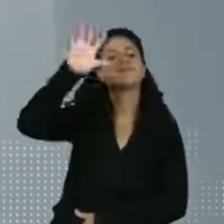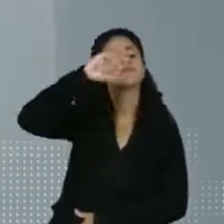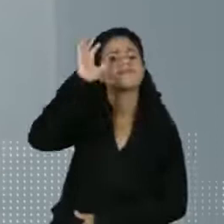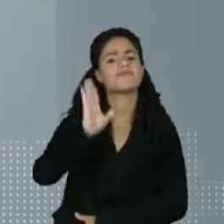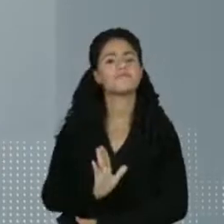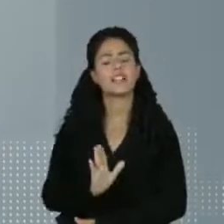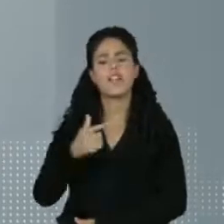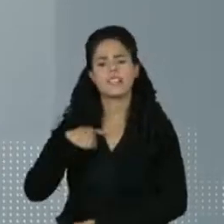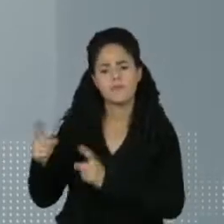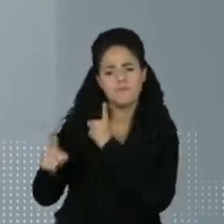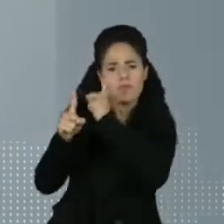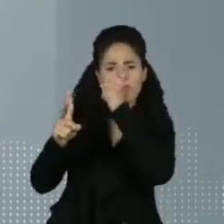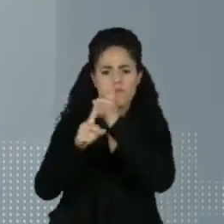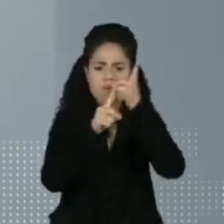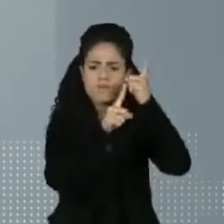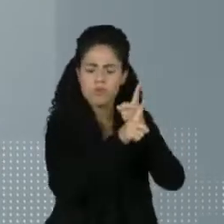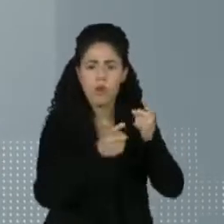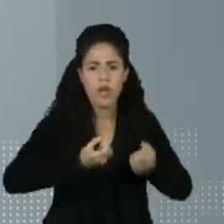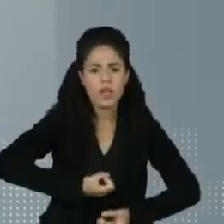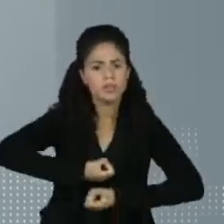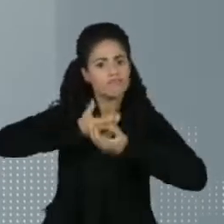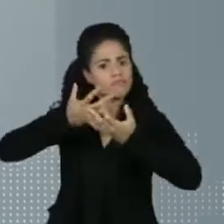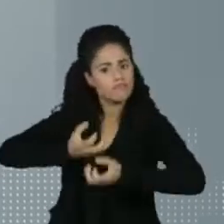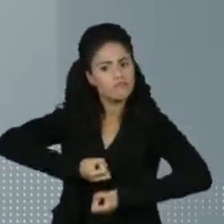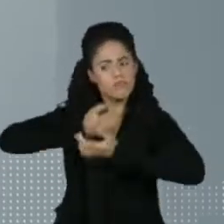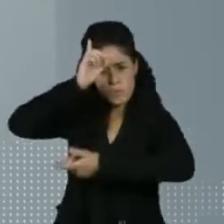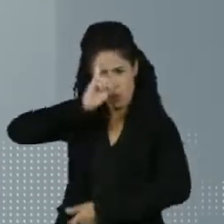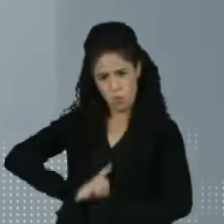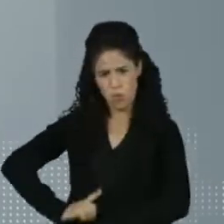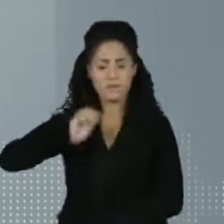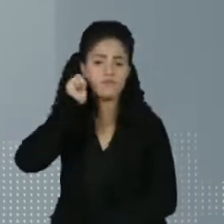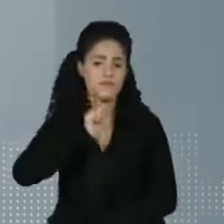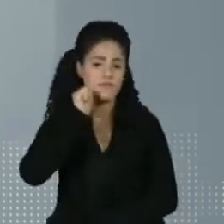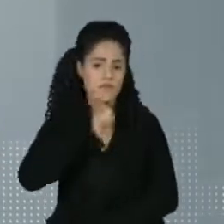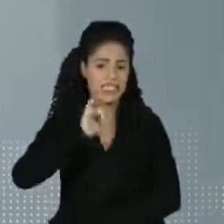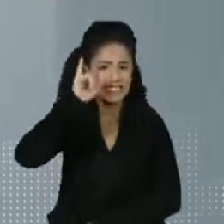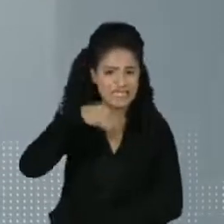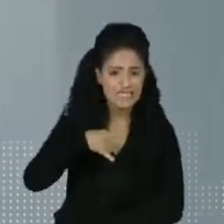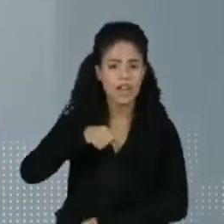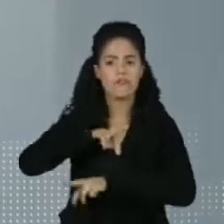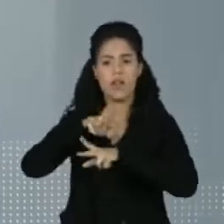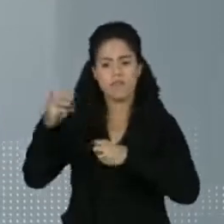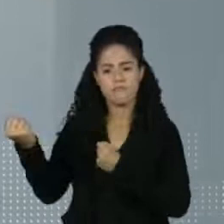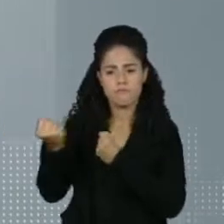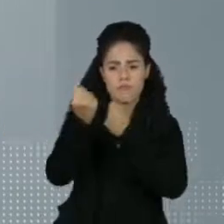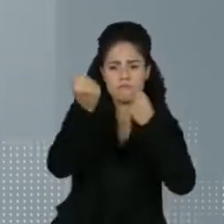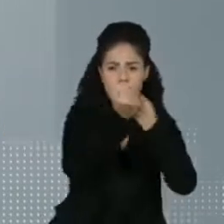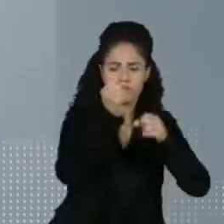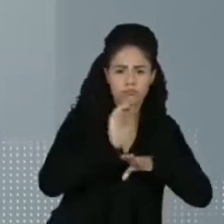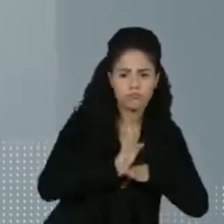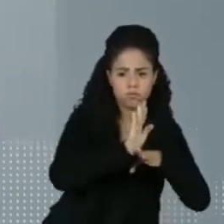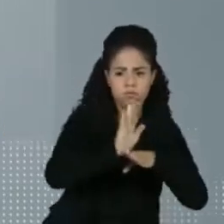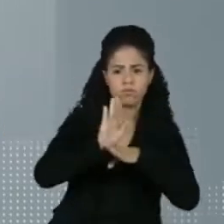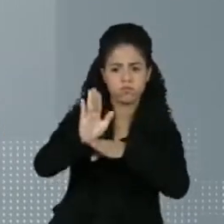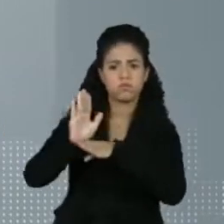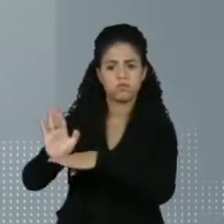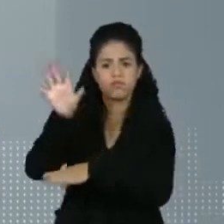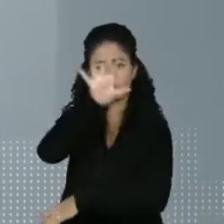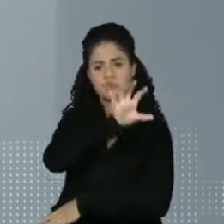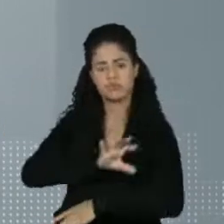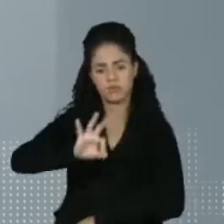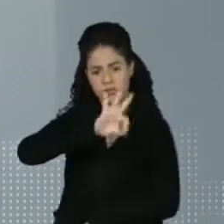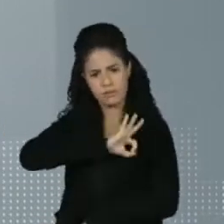possível encontrar informações sobre os direitos das mulheres, pontos de apoio com mapas das delegacias